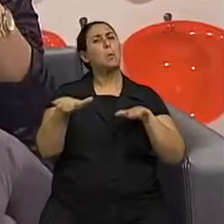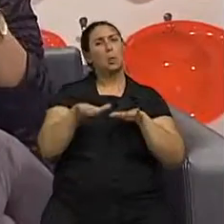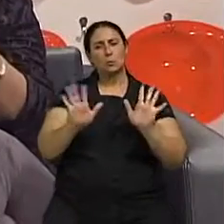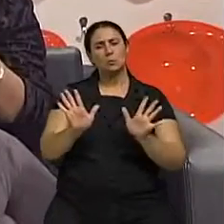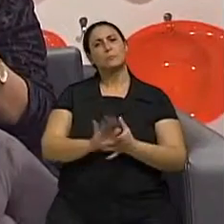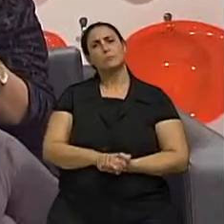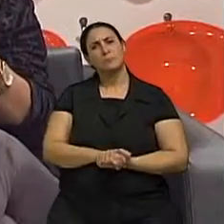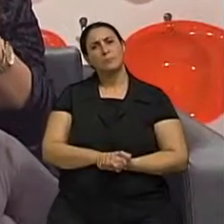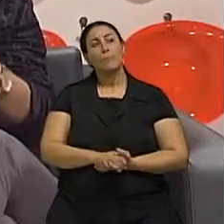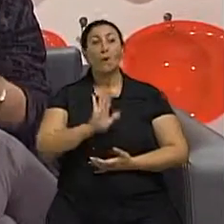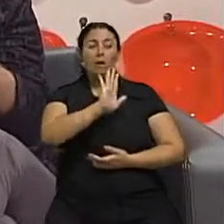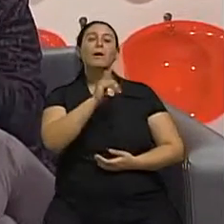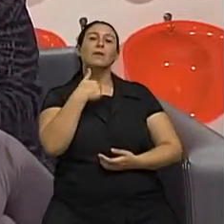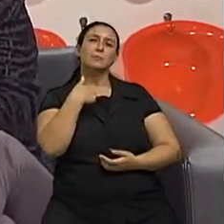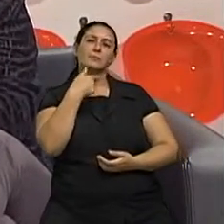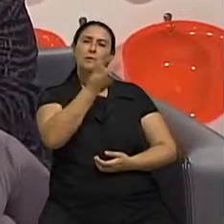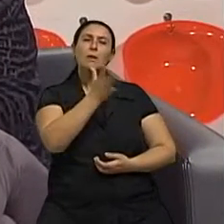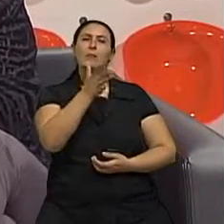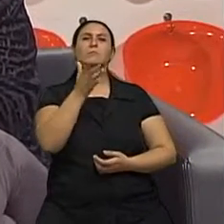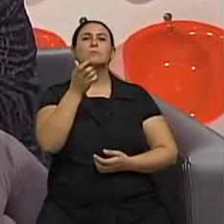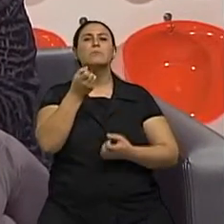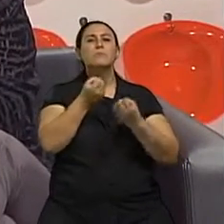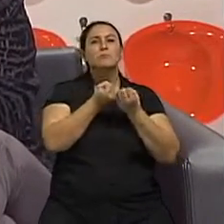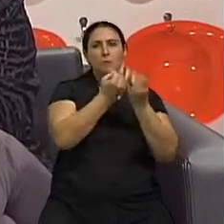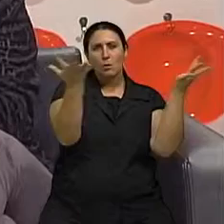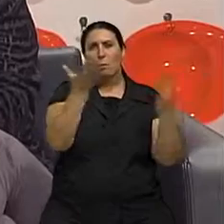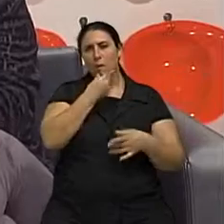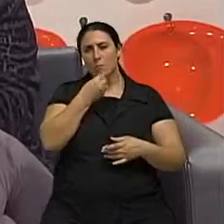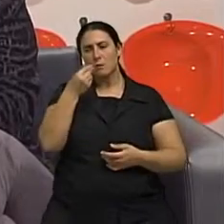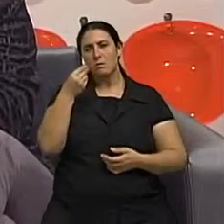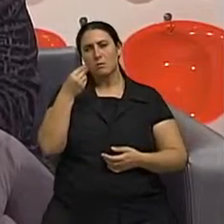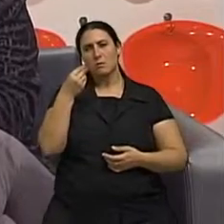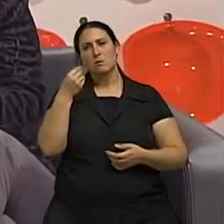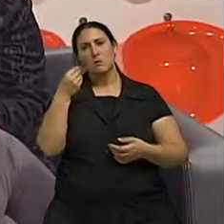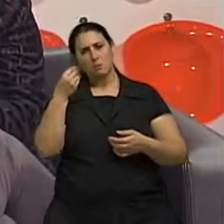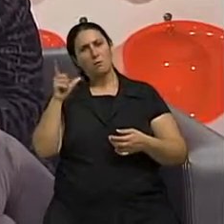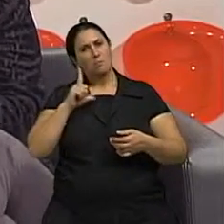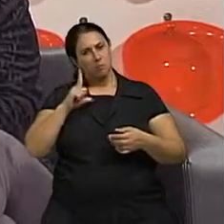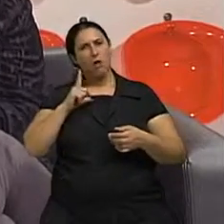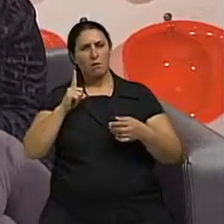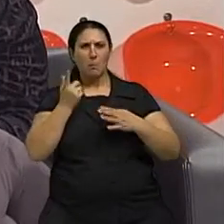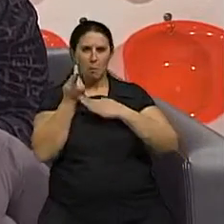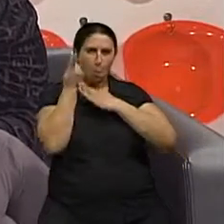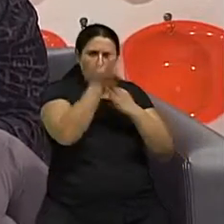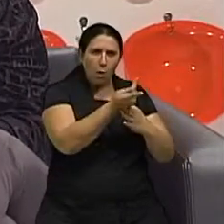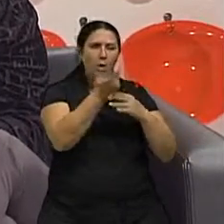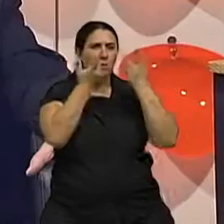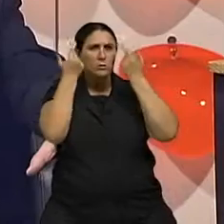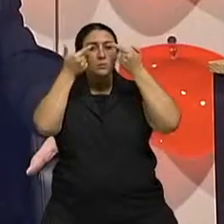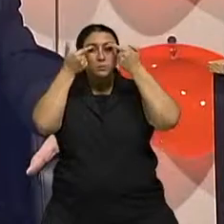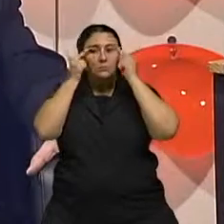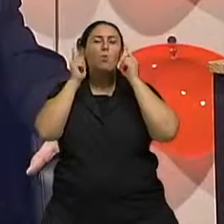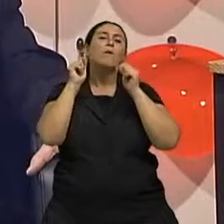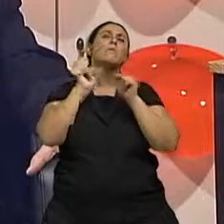E os homens, como eu falava, os homens em menor número, claro. Mas os homens já estão procurando, e não só de pálpebra, doutor.